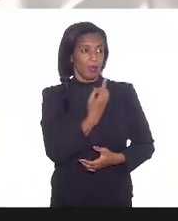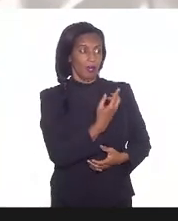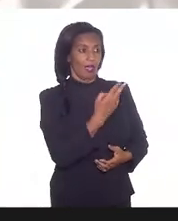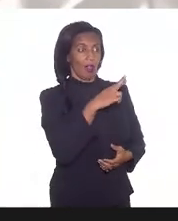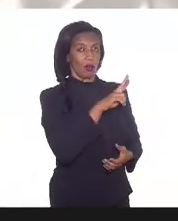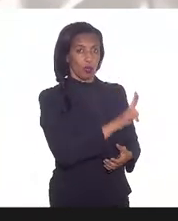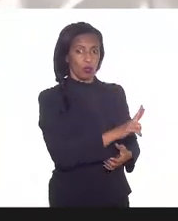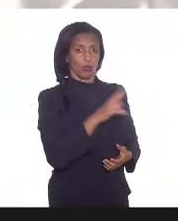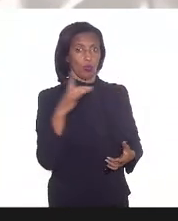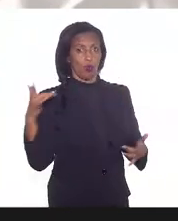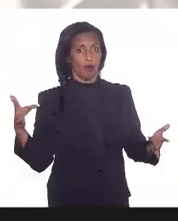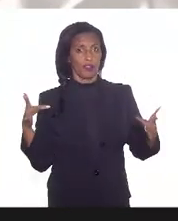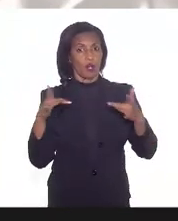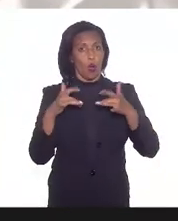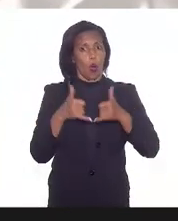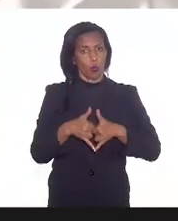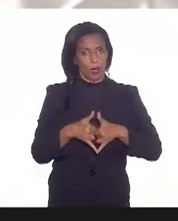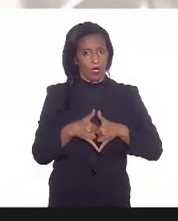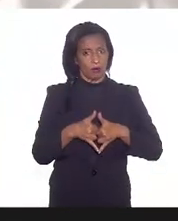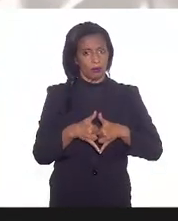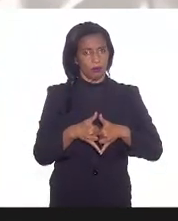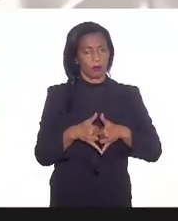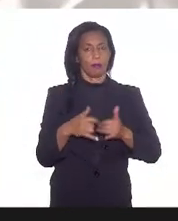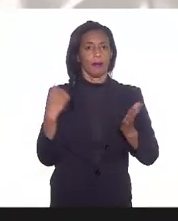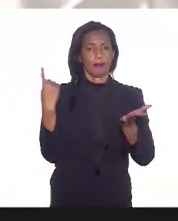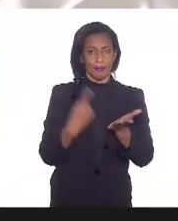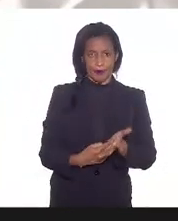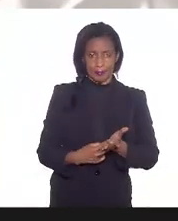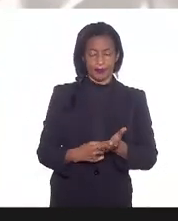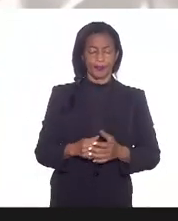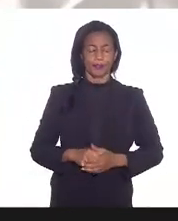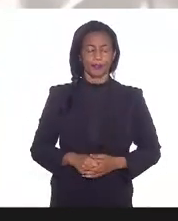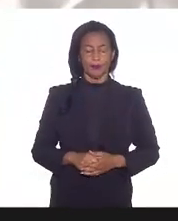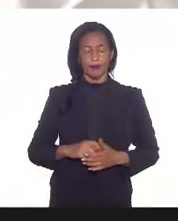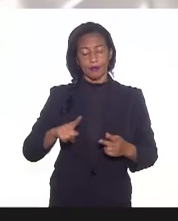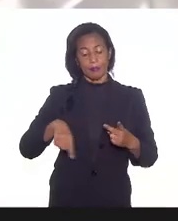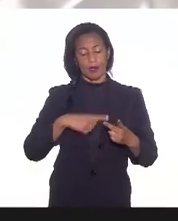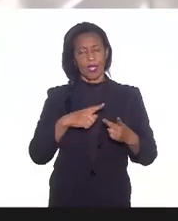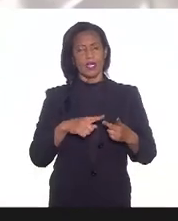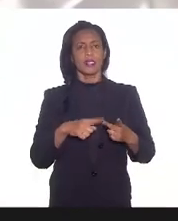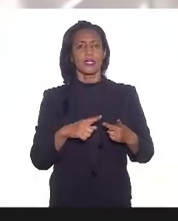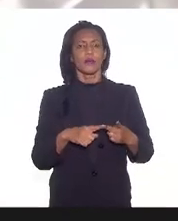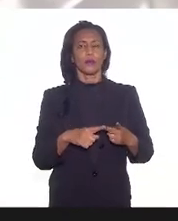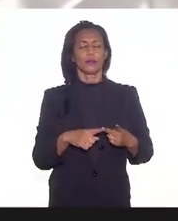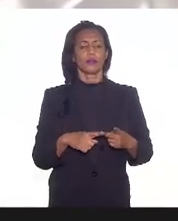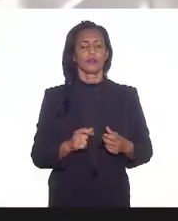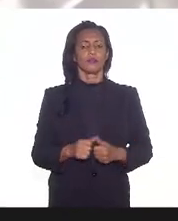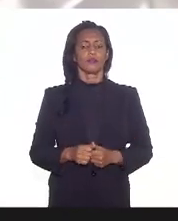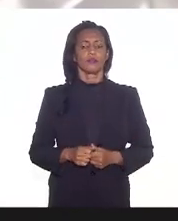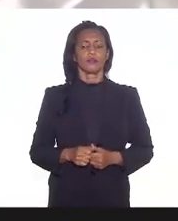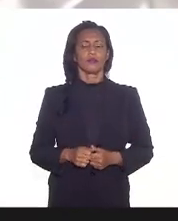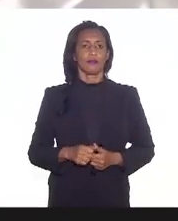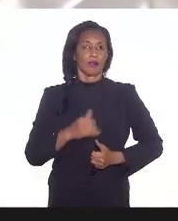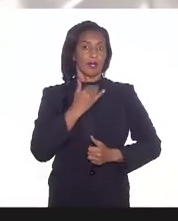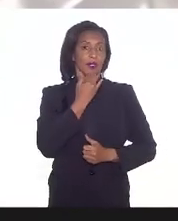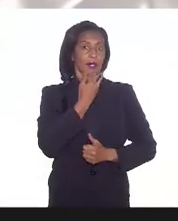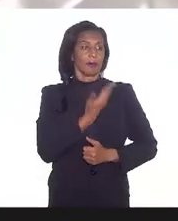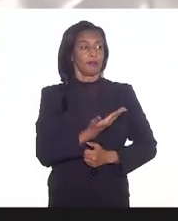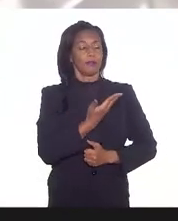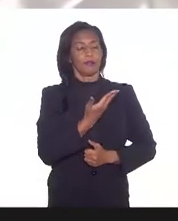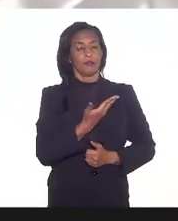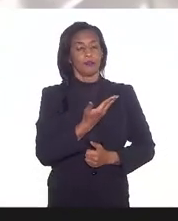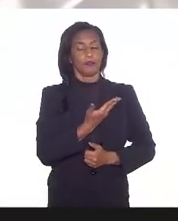farei contato para fazer esse agendamento a segunda coisa doutora Márcia é pedir ao